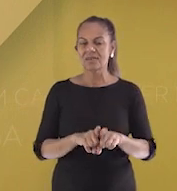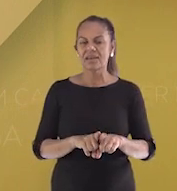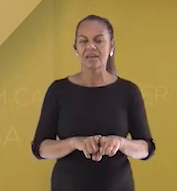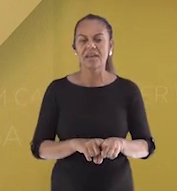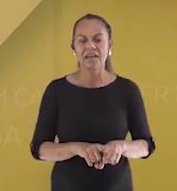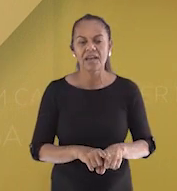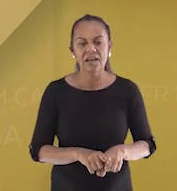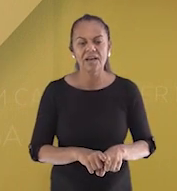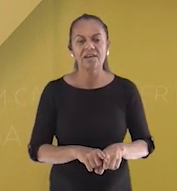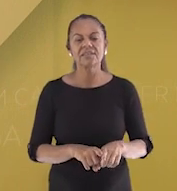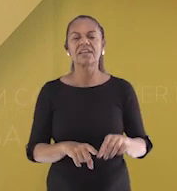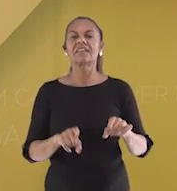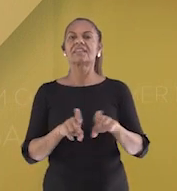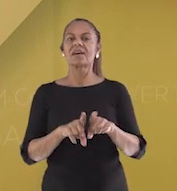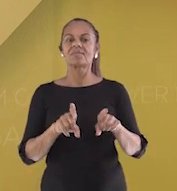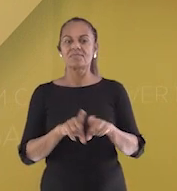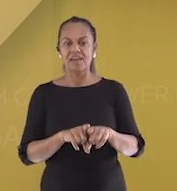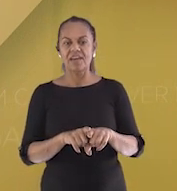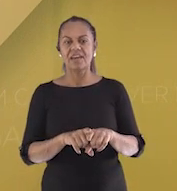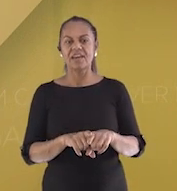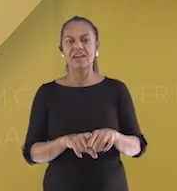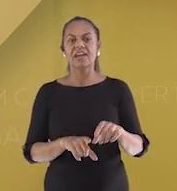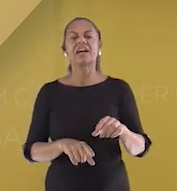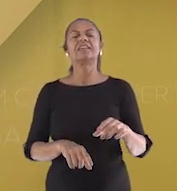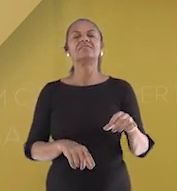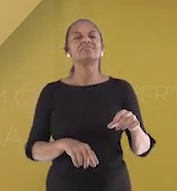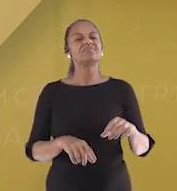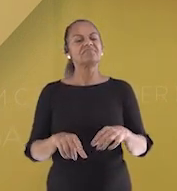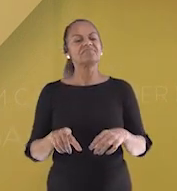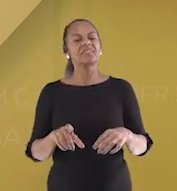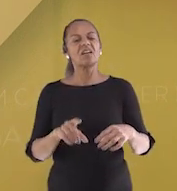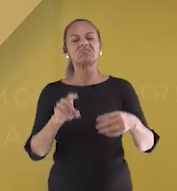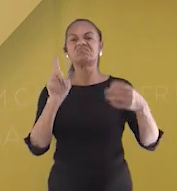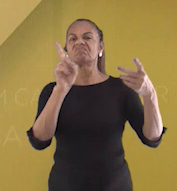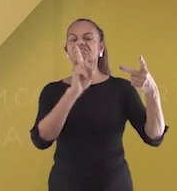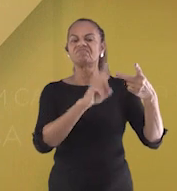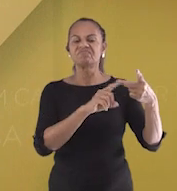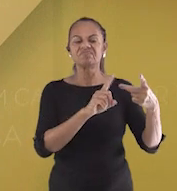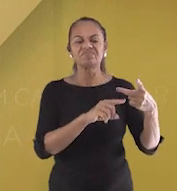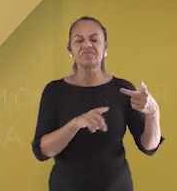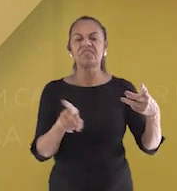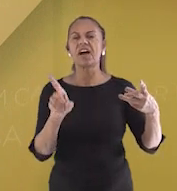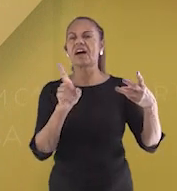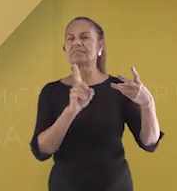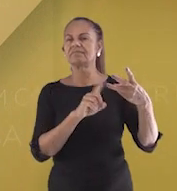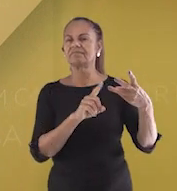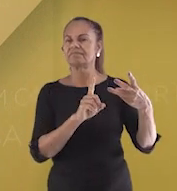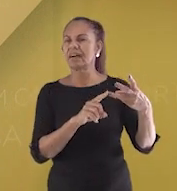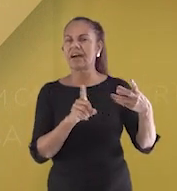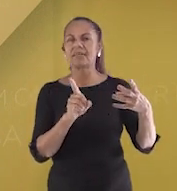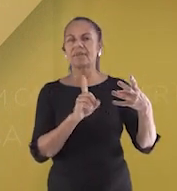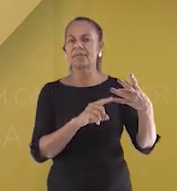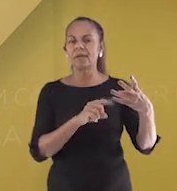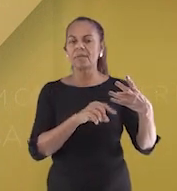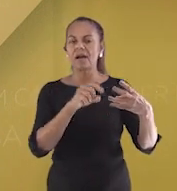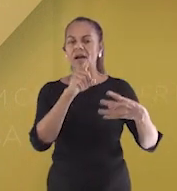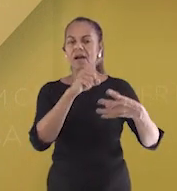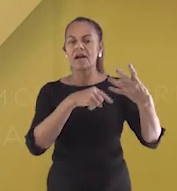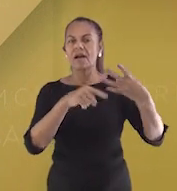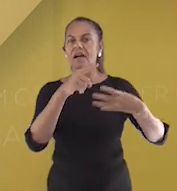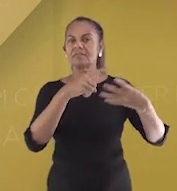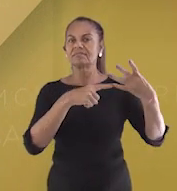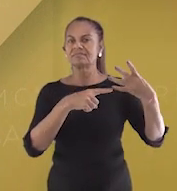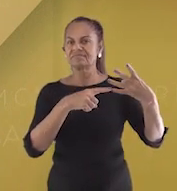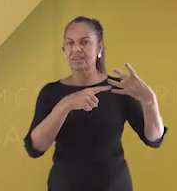do Super Mario World, do Mortal Kombat e do Street Fighter.